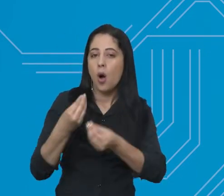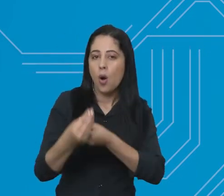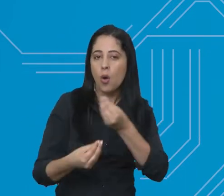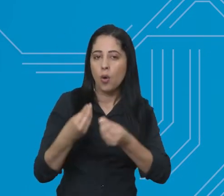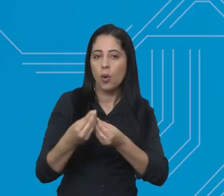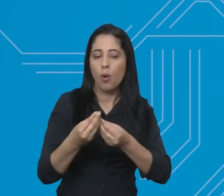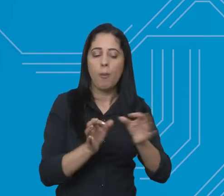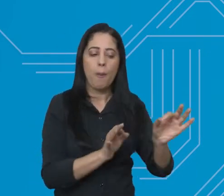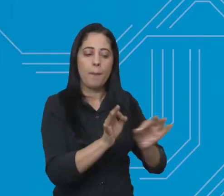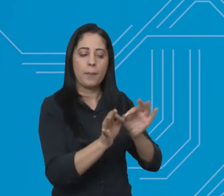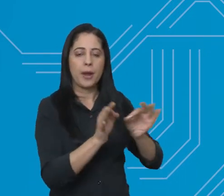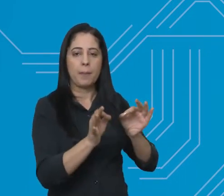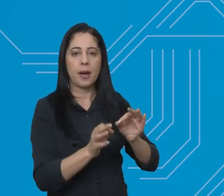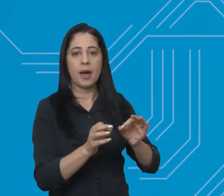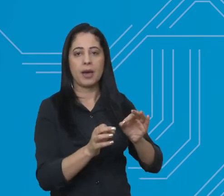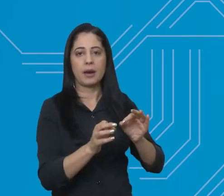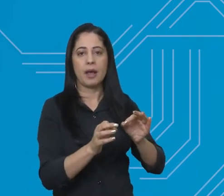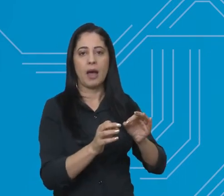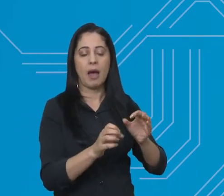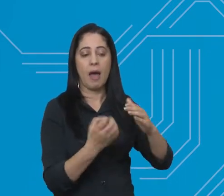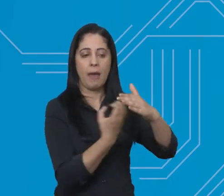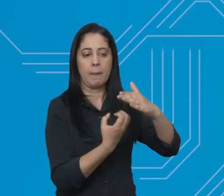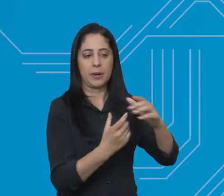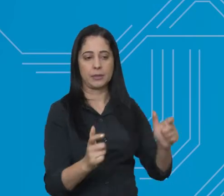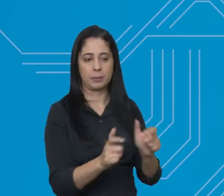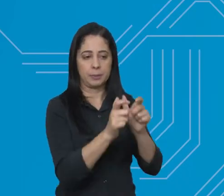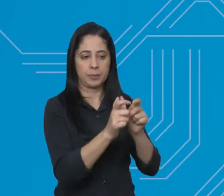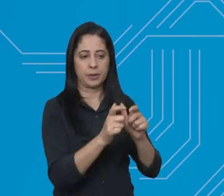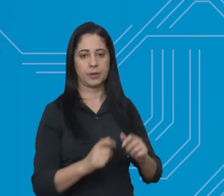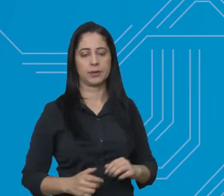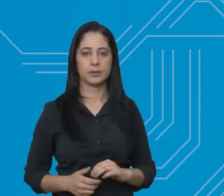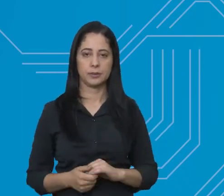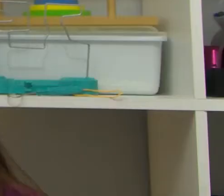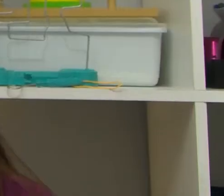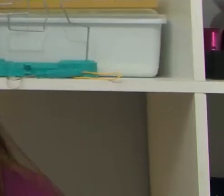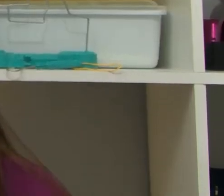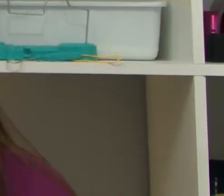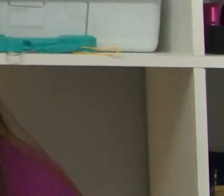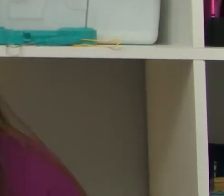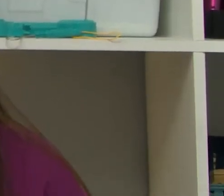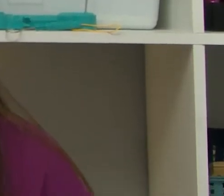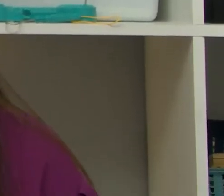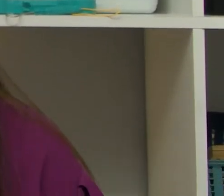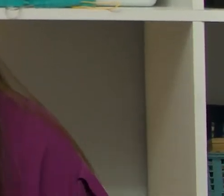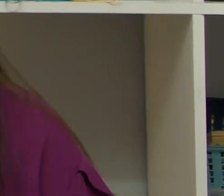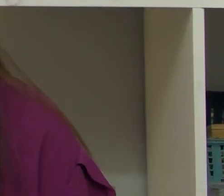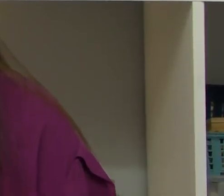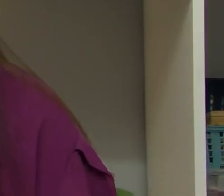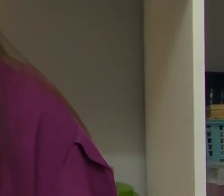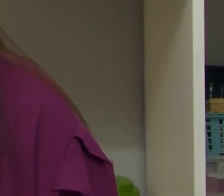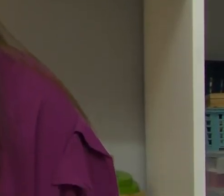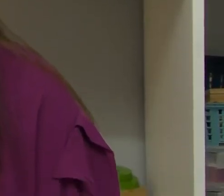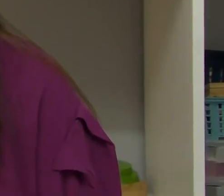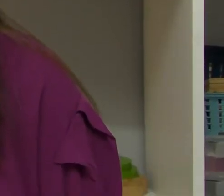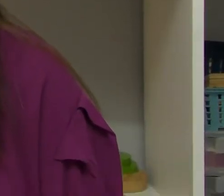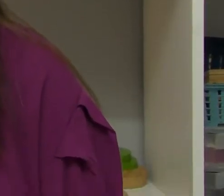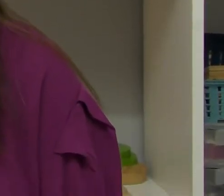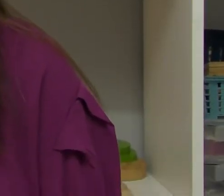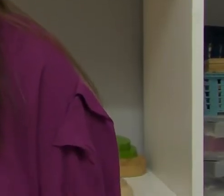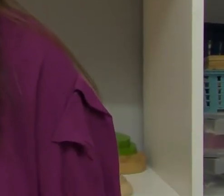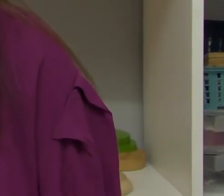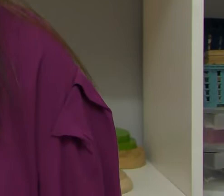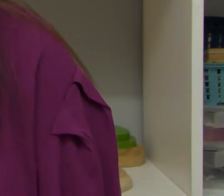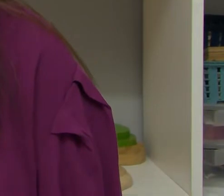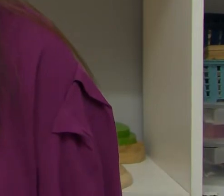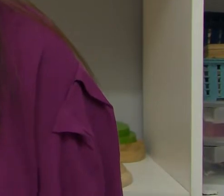as vantagens desse novo projeto e como vai funcionar a mudança. Depois de 20 anos de carteira assinada, a